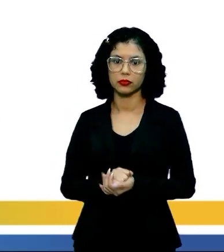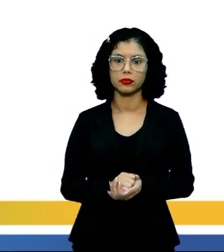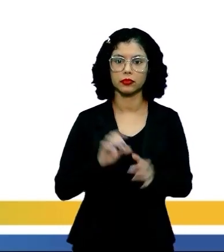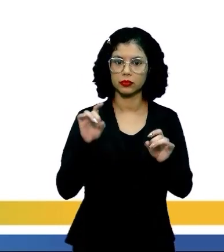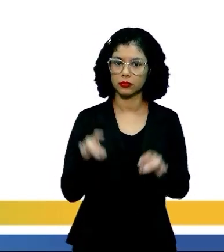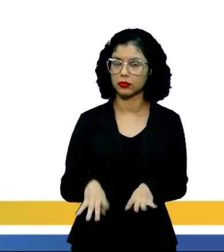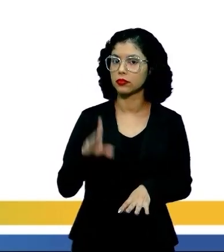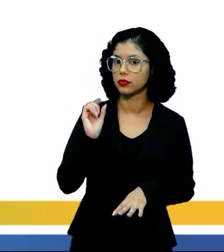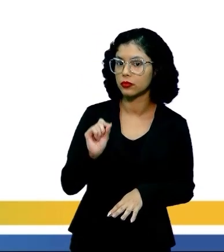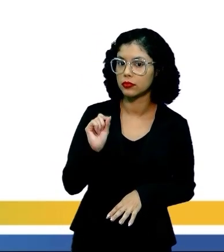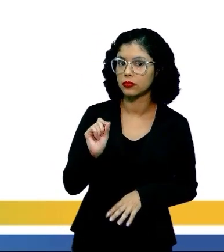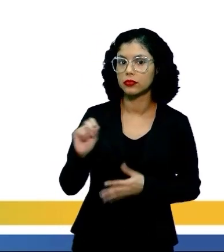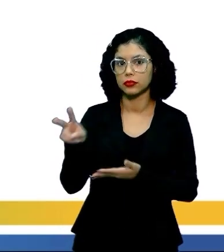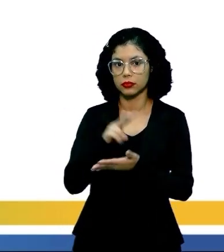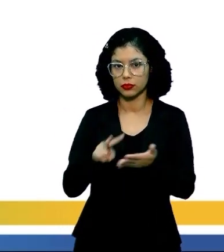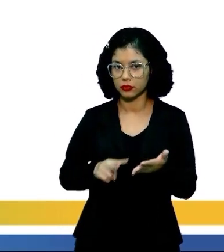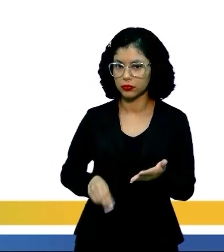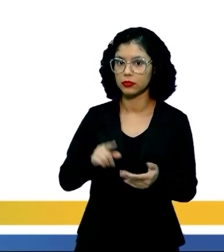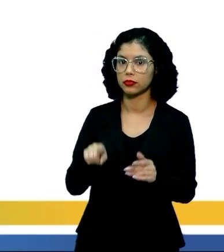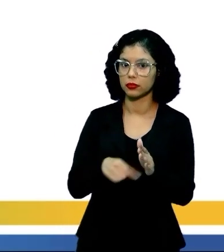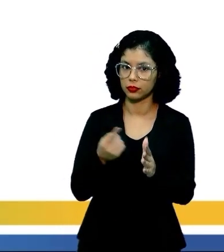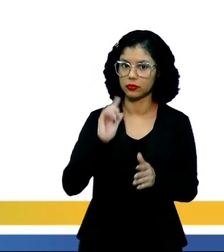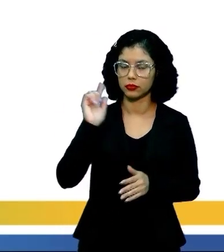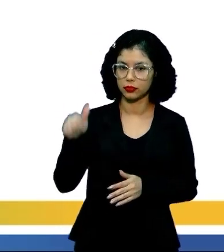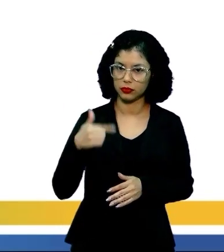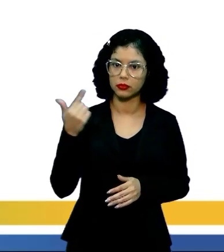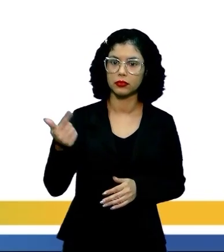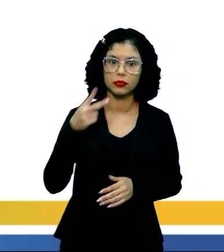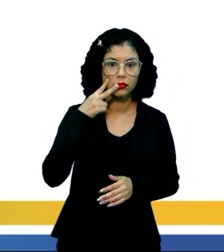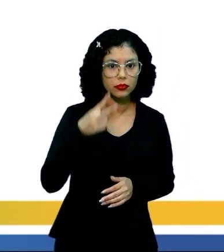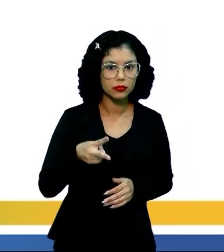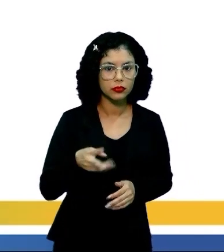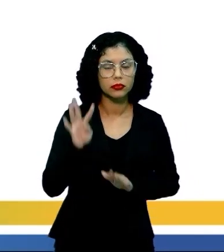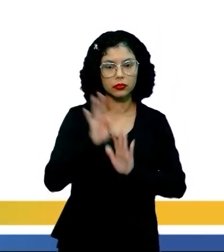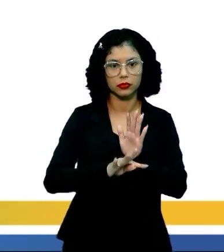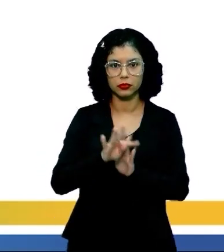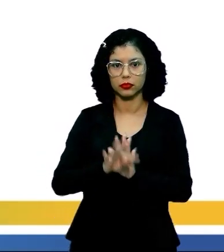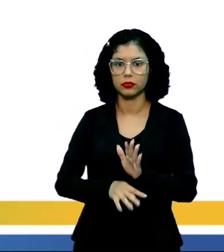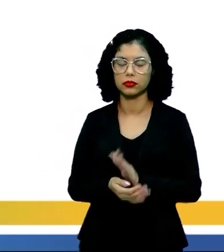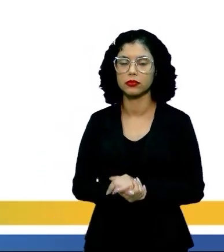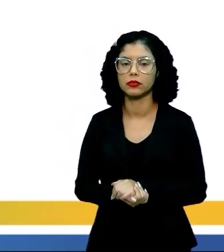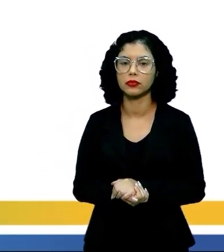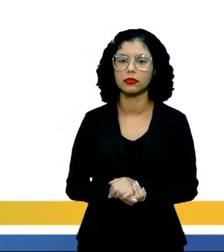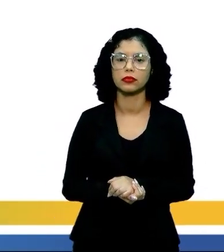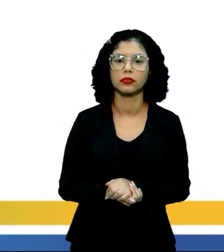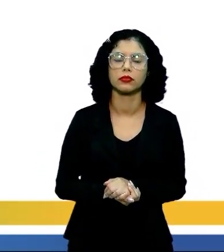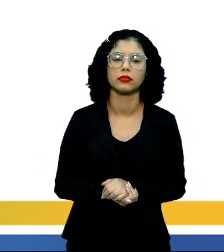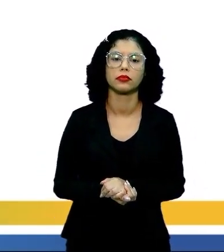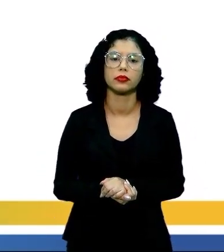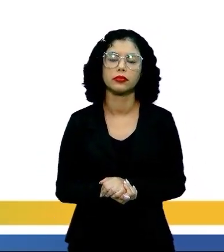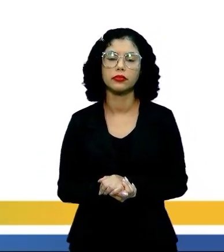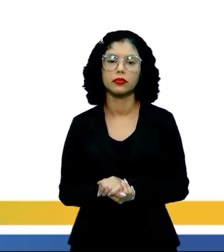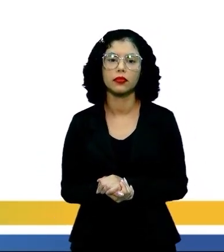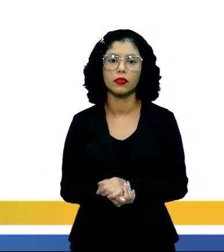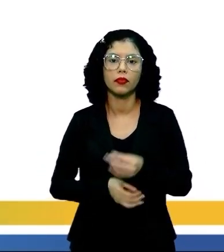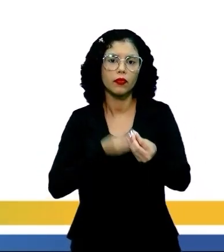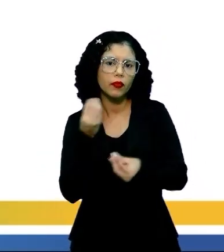última aula, lê o enunciado, depois você lê o texto. Então, vamos ao enunciado.